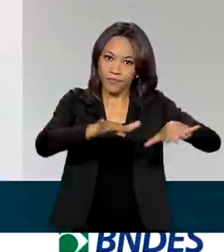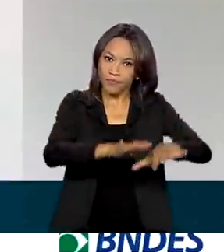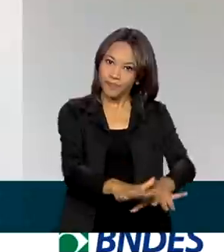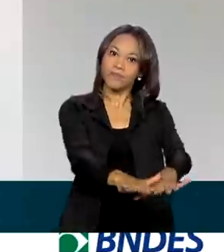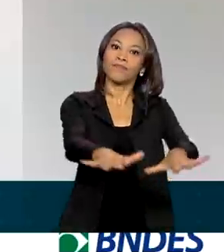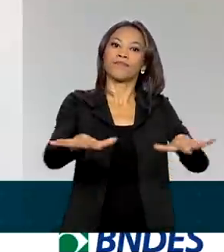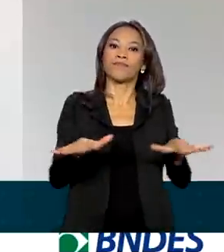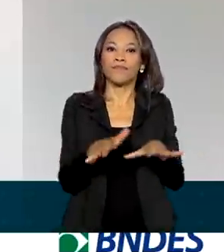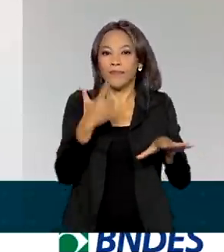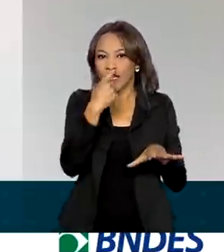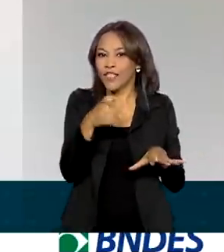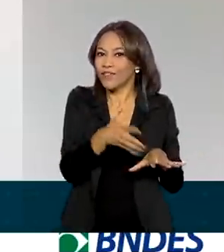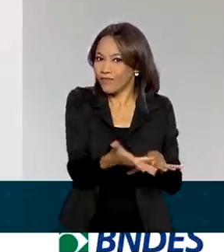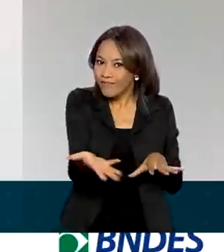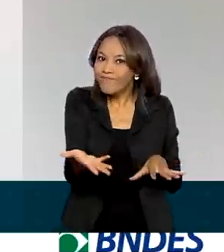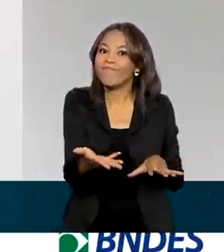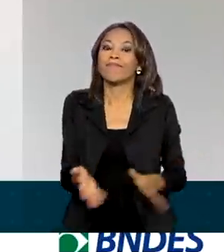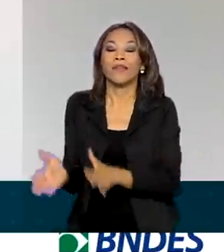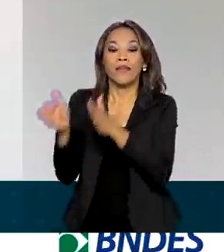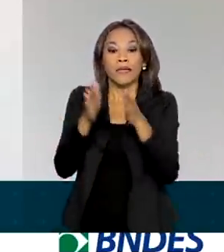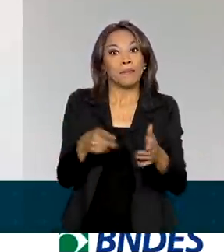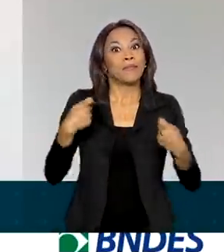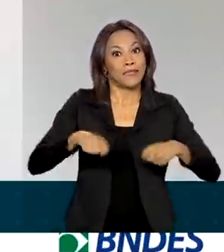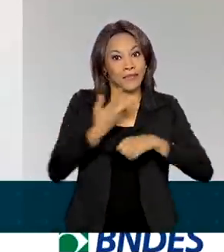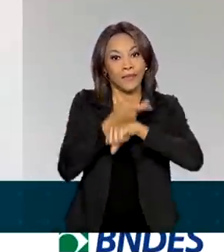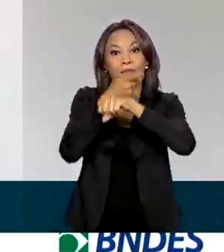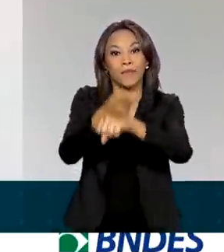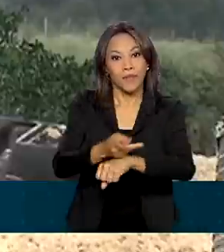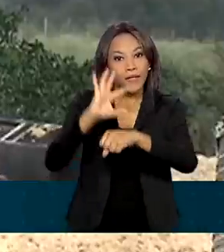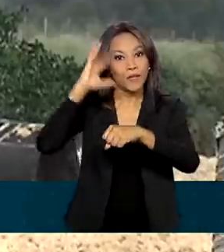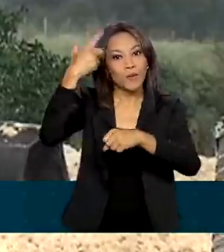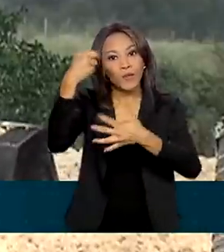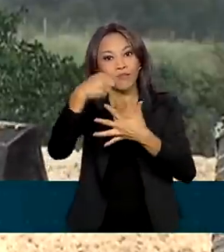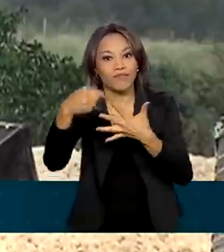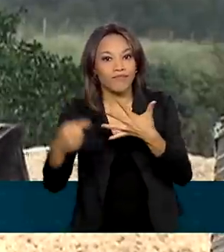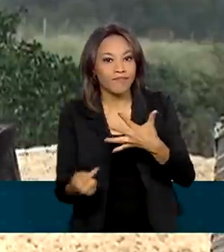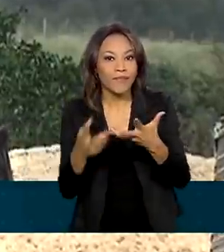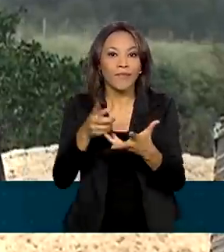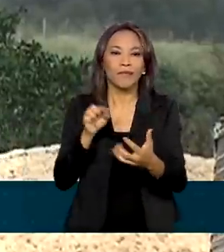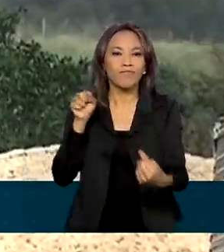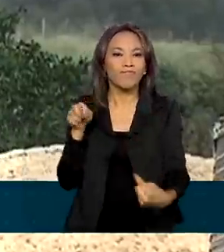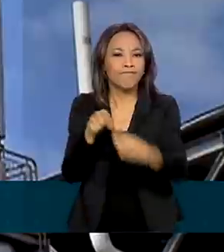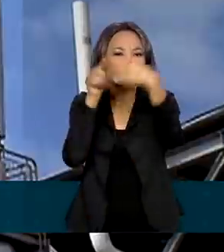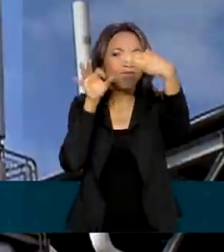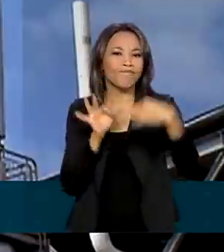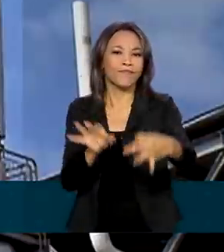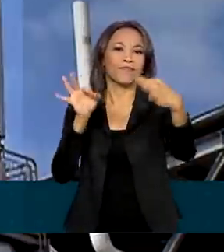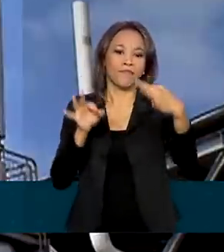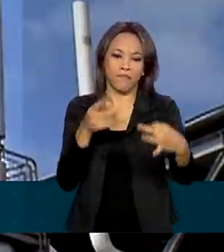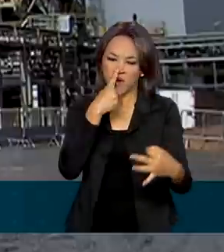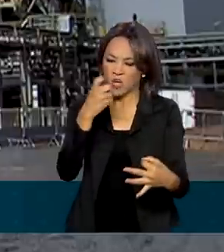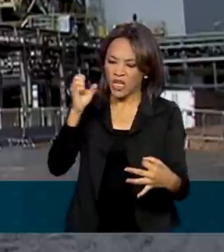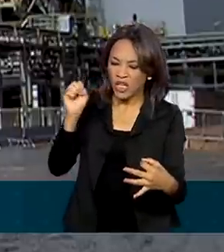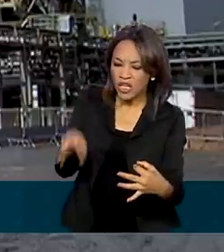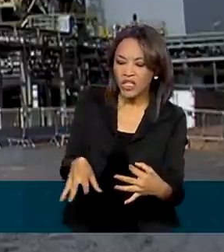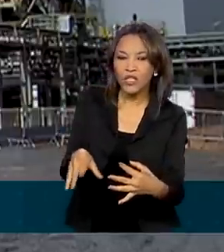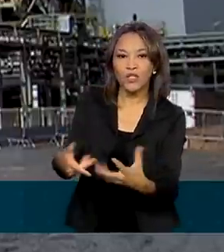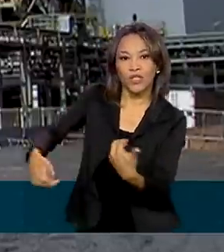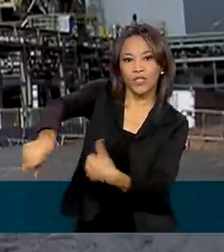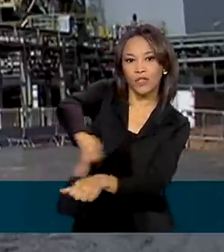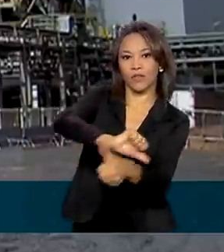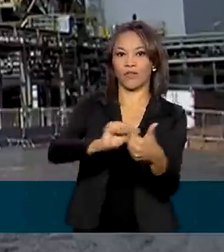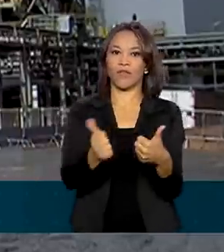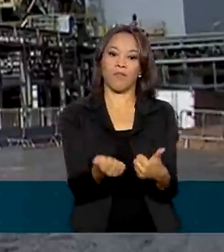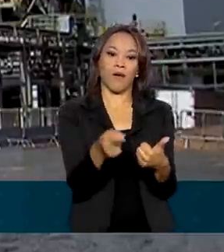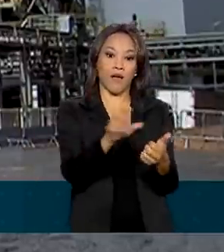Ricardo Salles, é necessário buscar soluções adequadas para transformar o lixo em lucro, como o